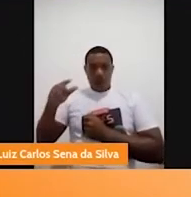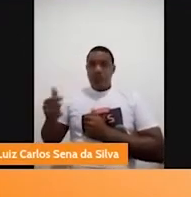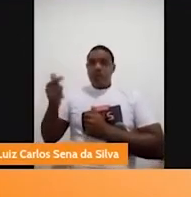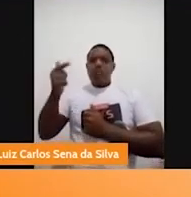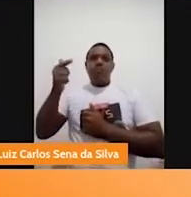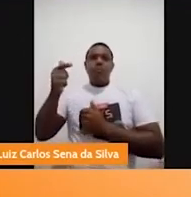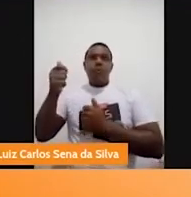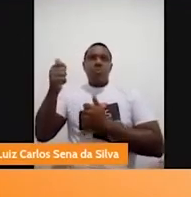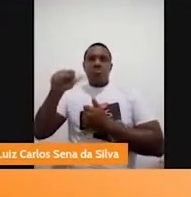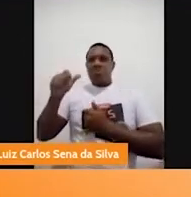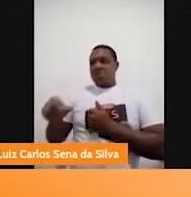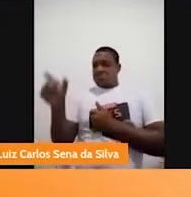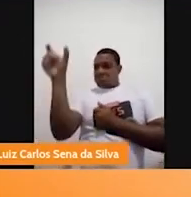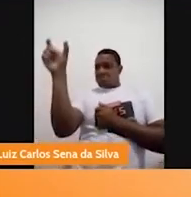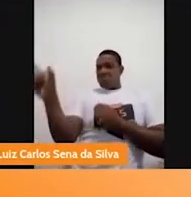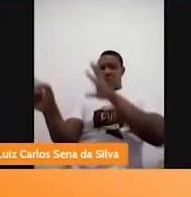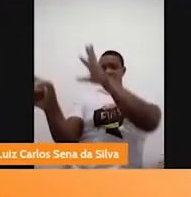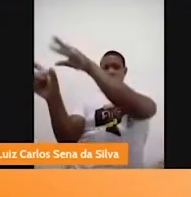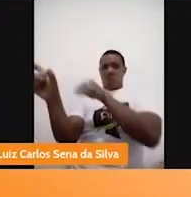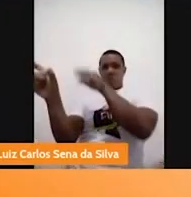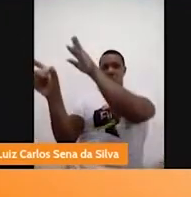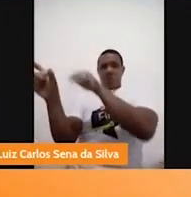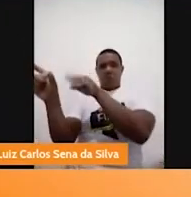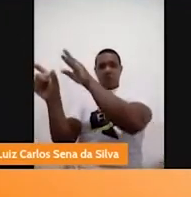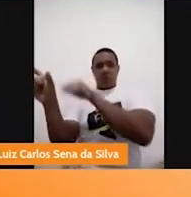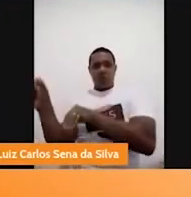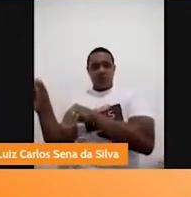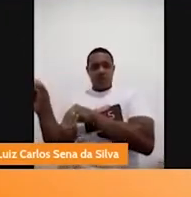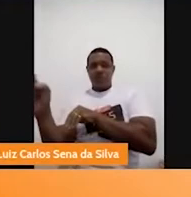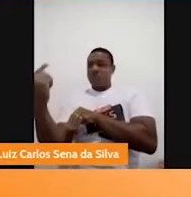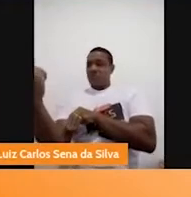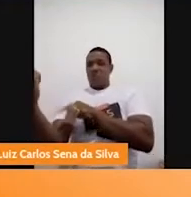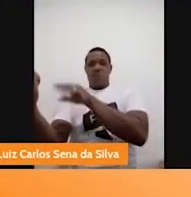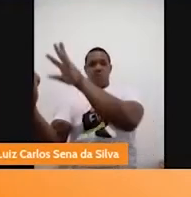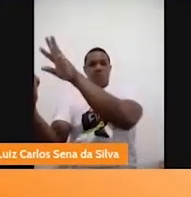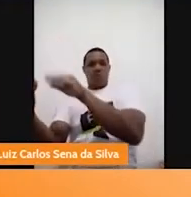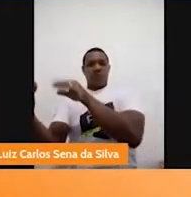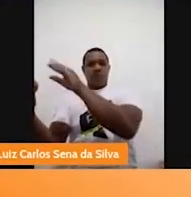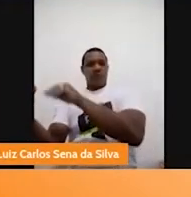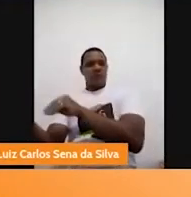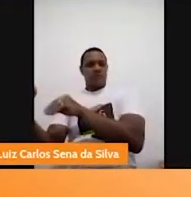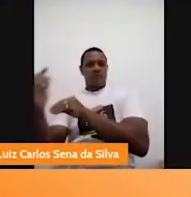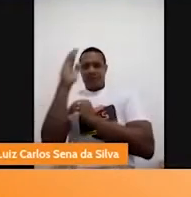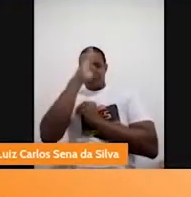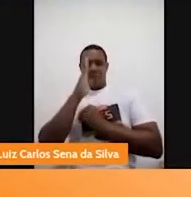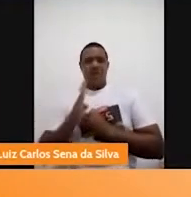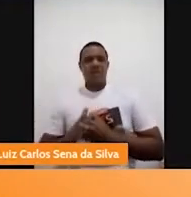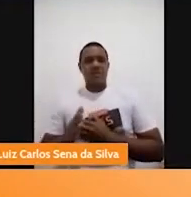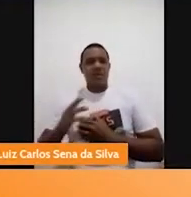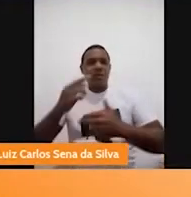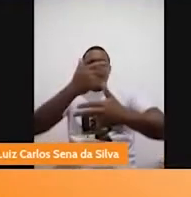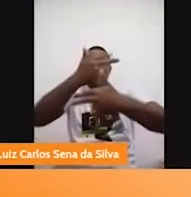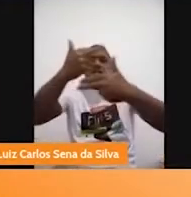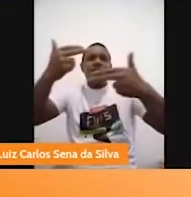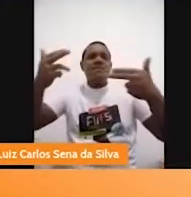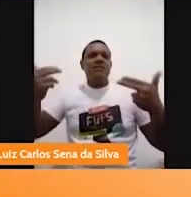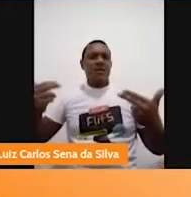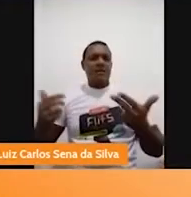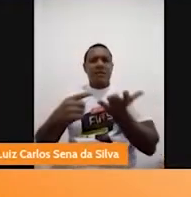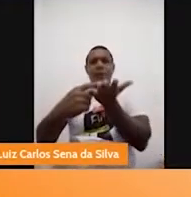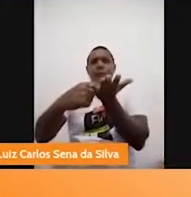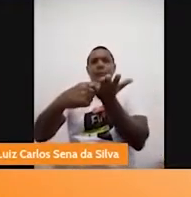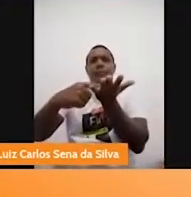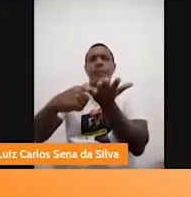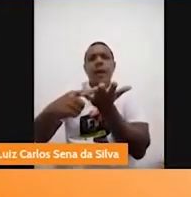num país como o nosso, plural, diverso, como o nosso. Eu acho que as princesas brancas e os príncipes